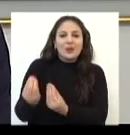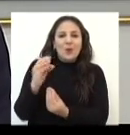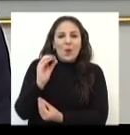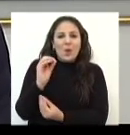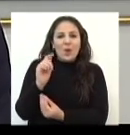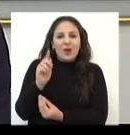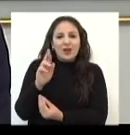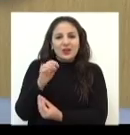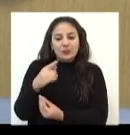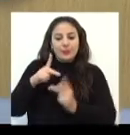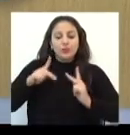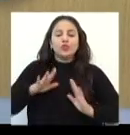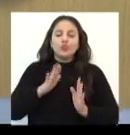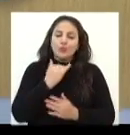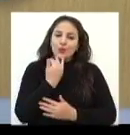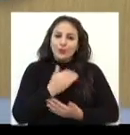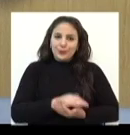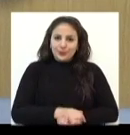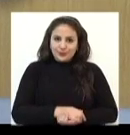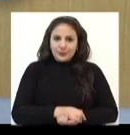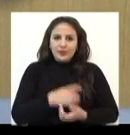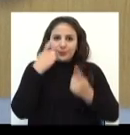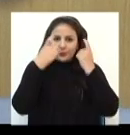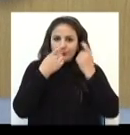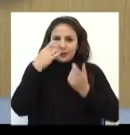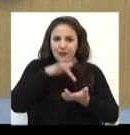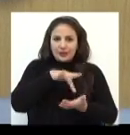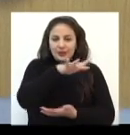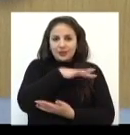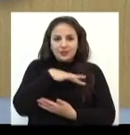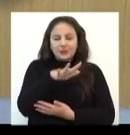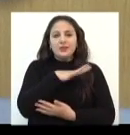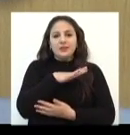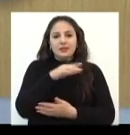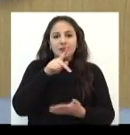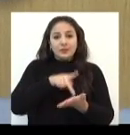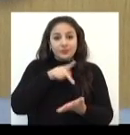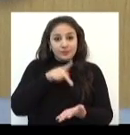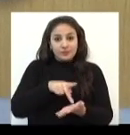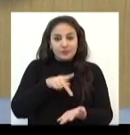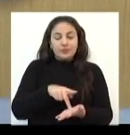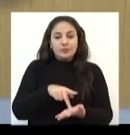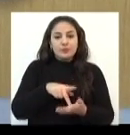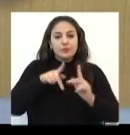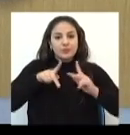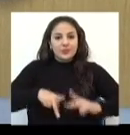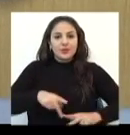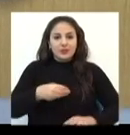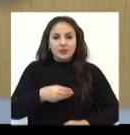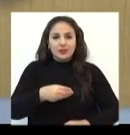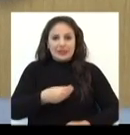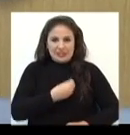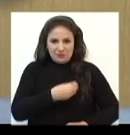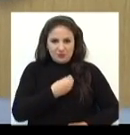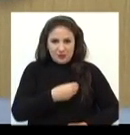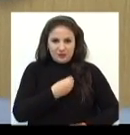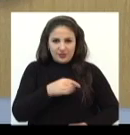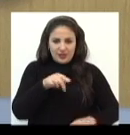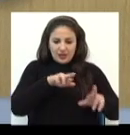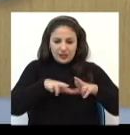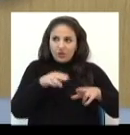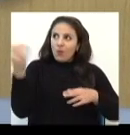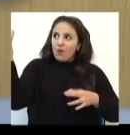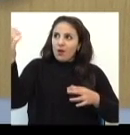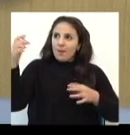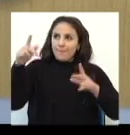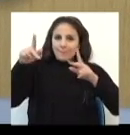doente que faleceu. Preocupadas com a realidade dos estrangeiros que vivem na região, entidades se uniram